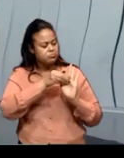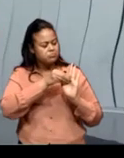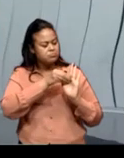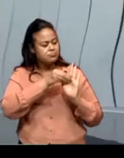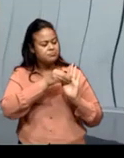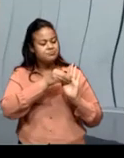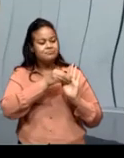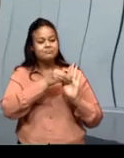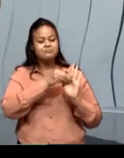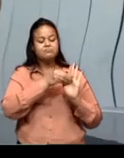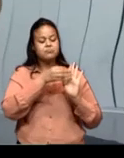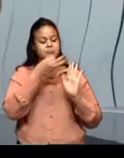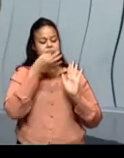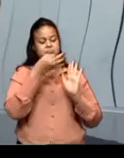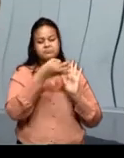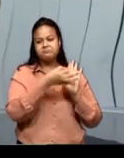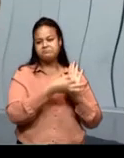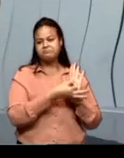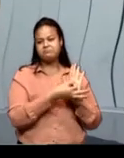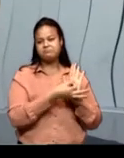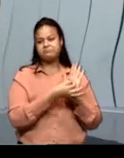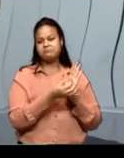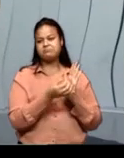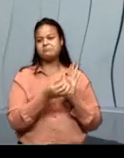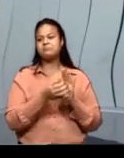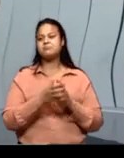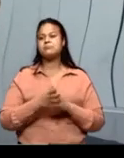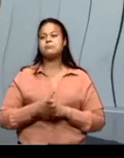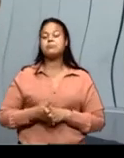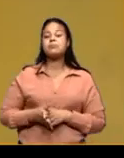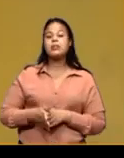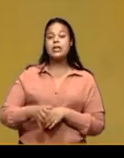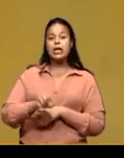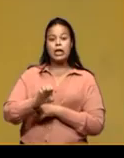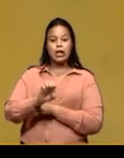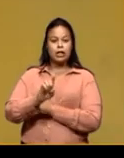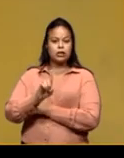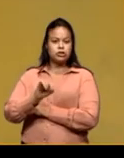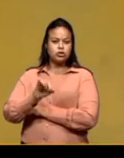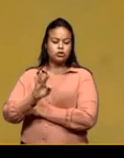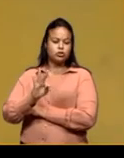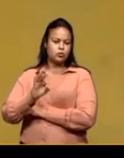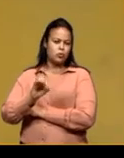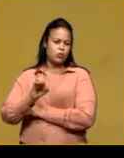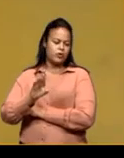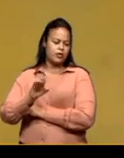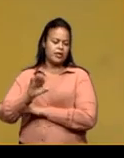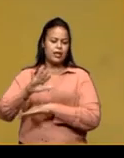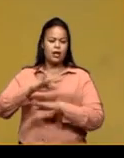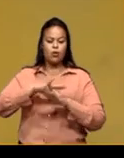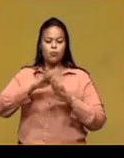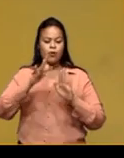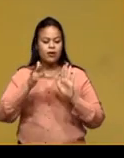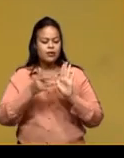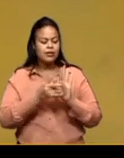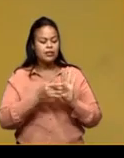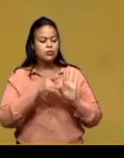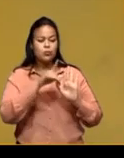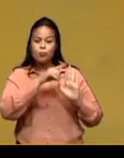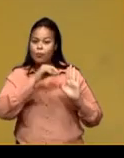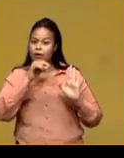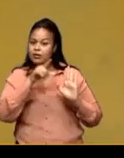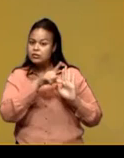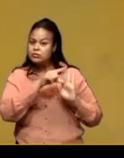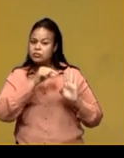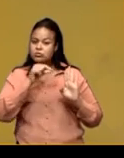Então vamos lá. O editorial, a carta de opinião, o artigo de opinião, o ensaio.